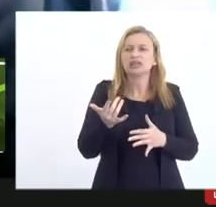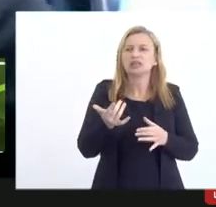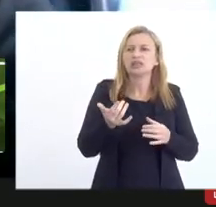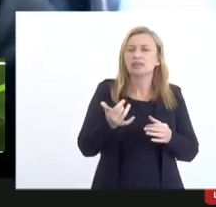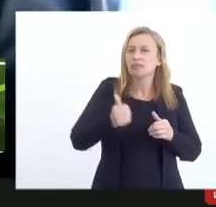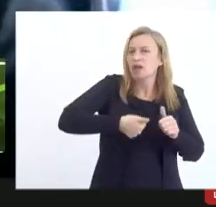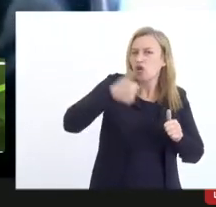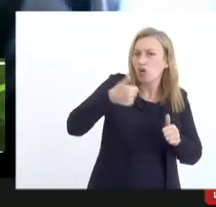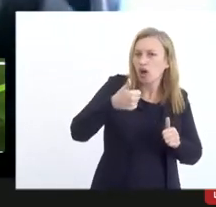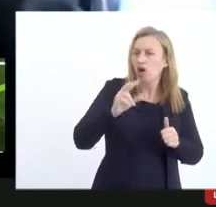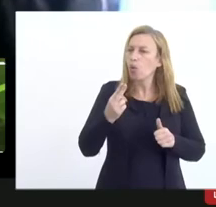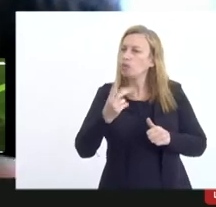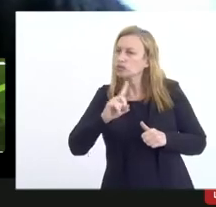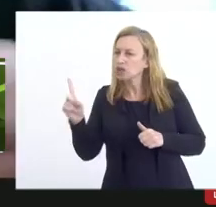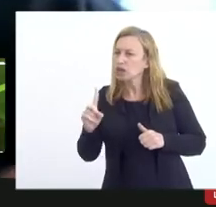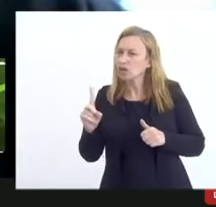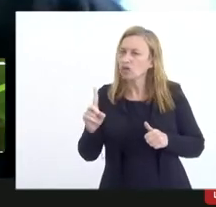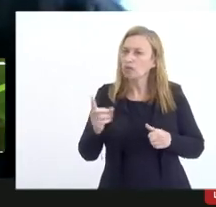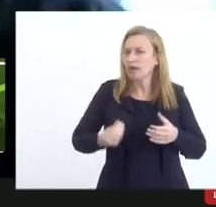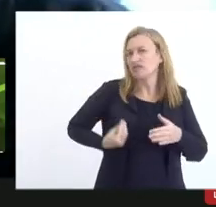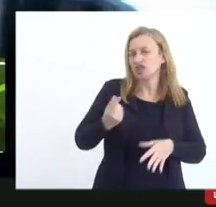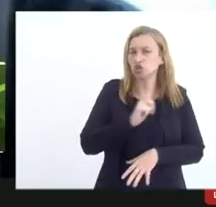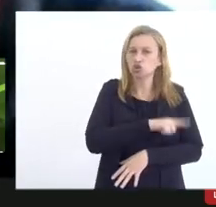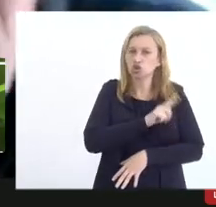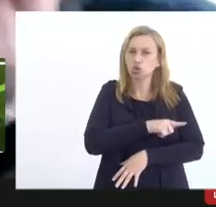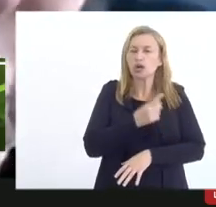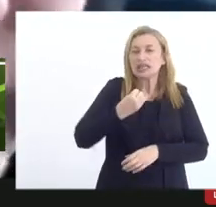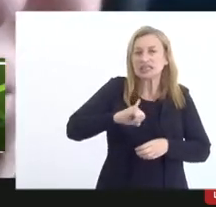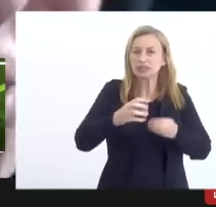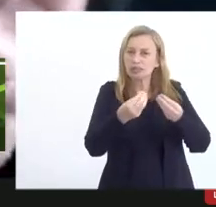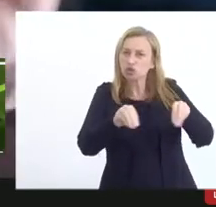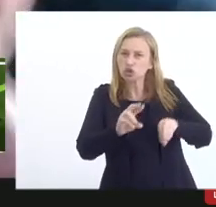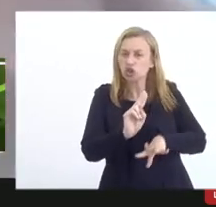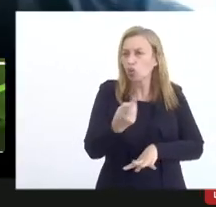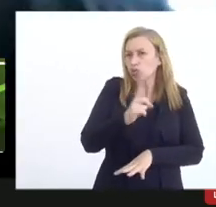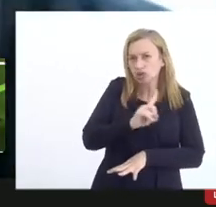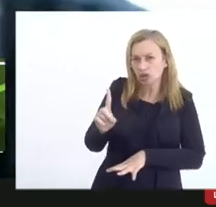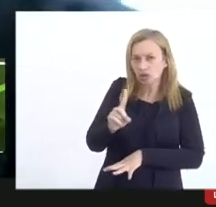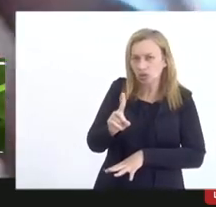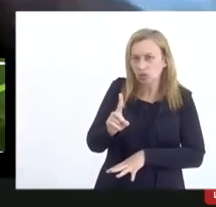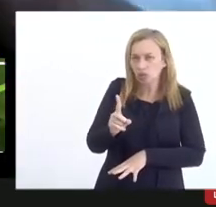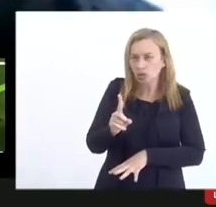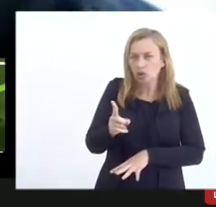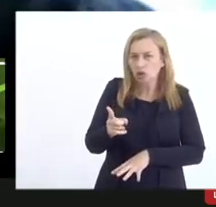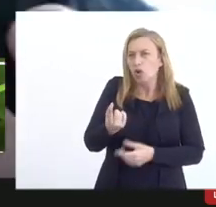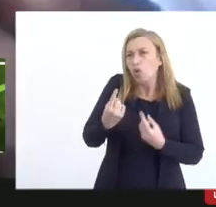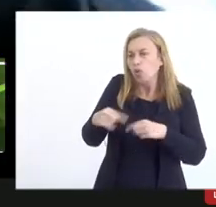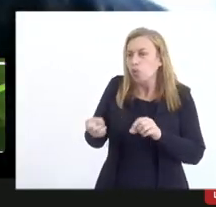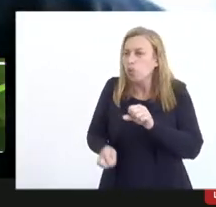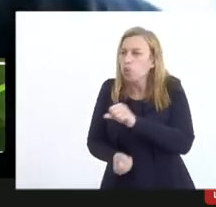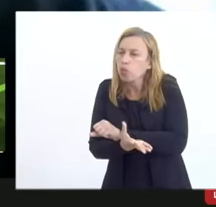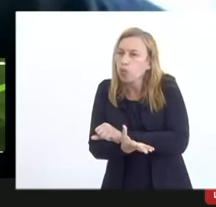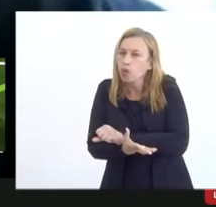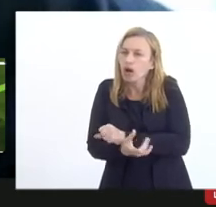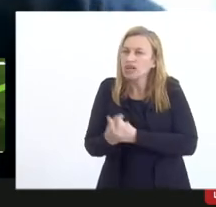facilita ou não facilita a vida do gestor se prejudica ou não combate a corrupção essa discussão